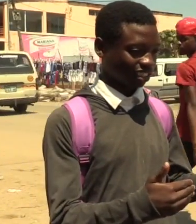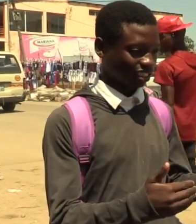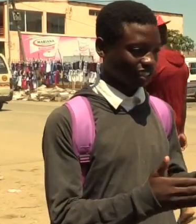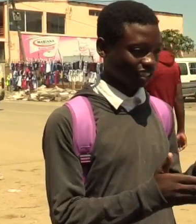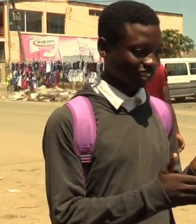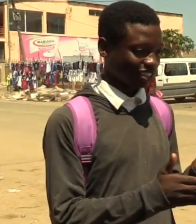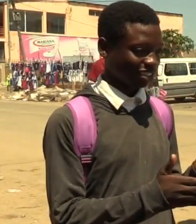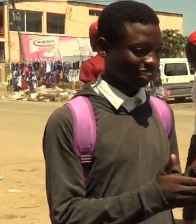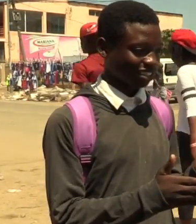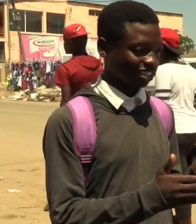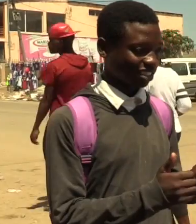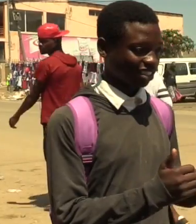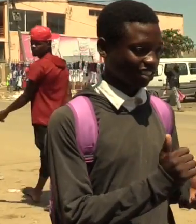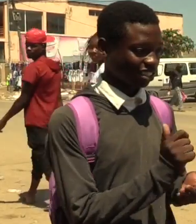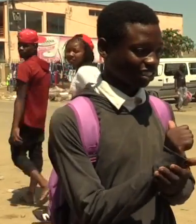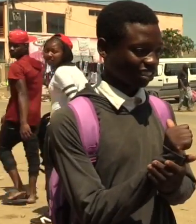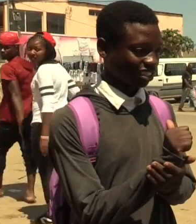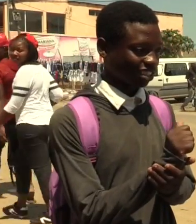Sala de aula.